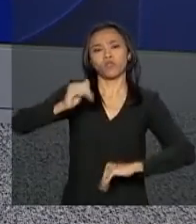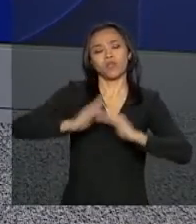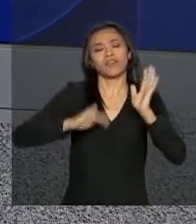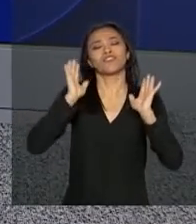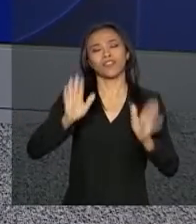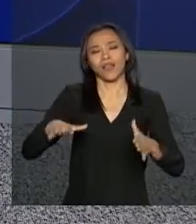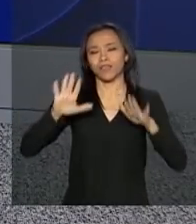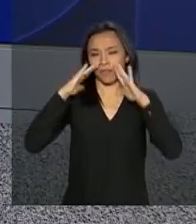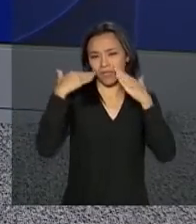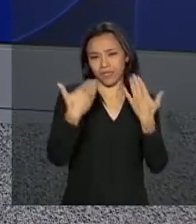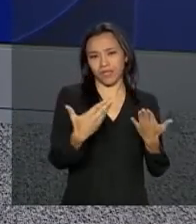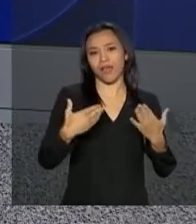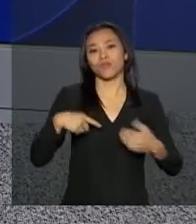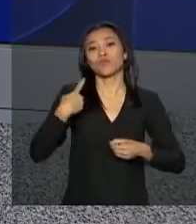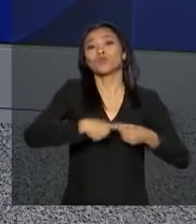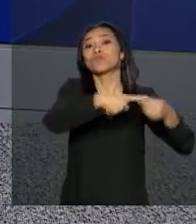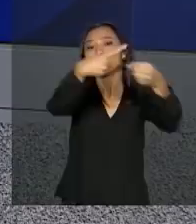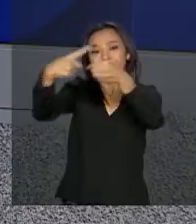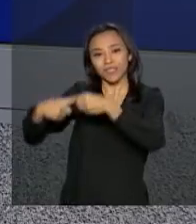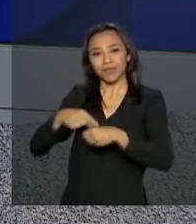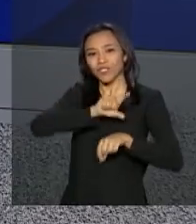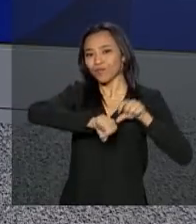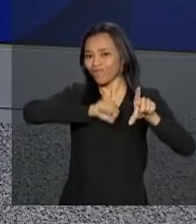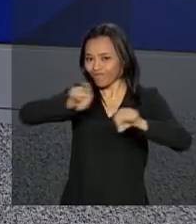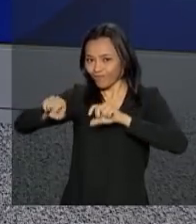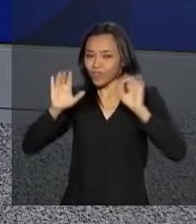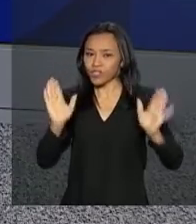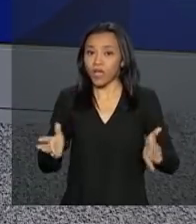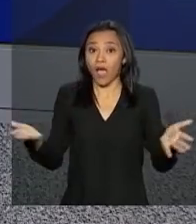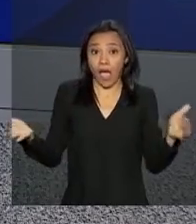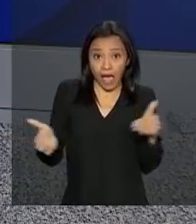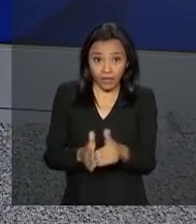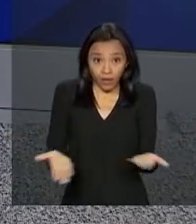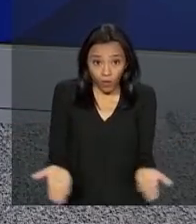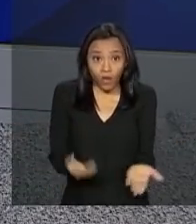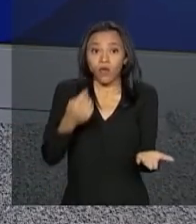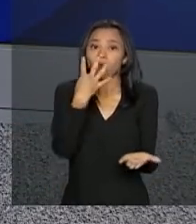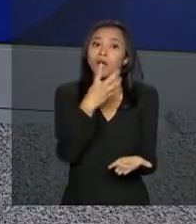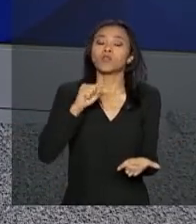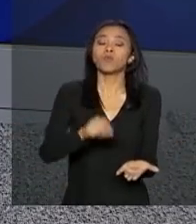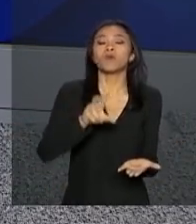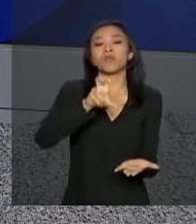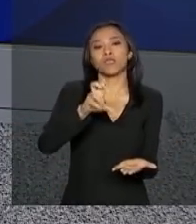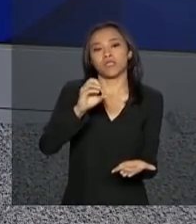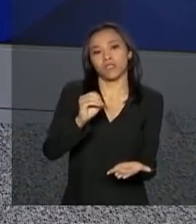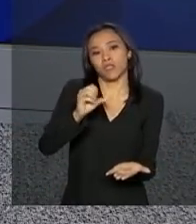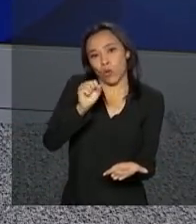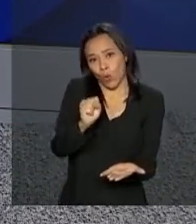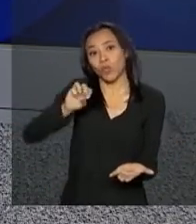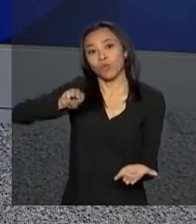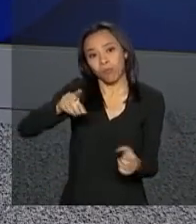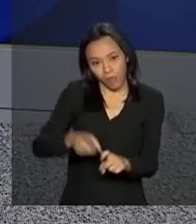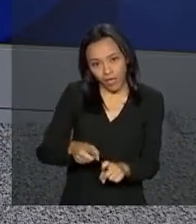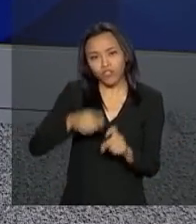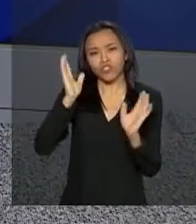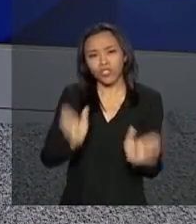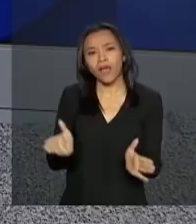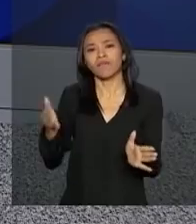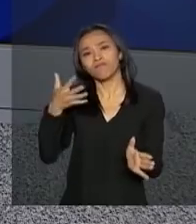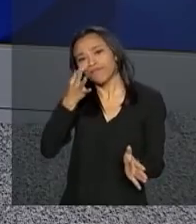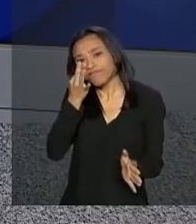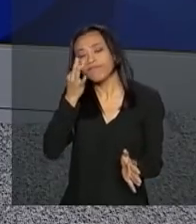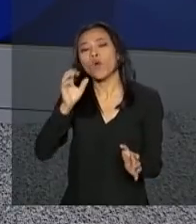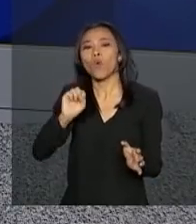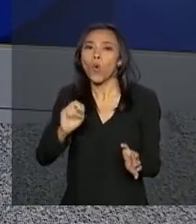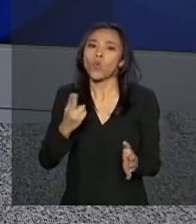se apresentaram nos municípios escolhidos. Até agora, 4.508 médicos compareceram ou iniciaram as atividades.